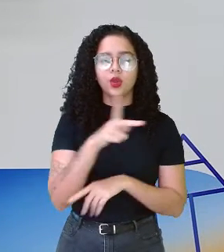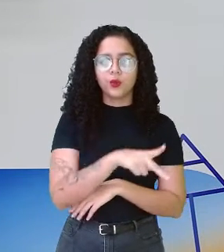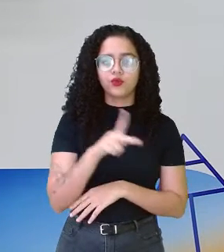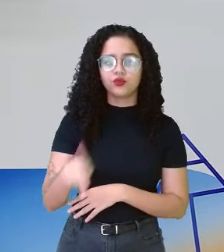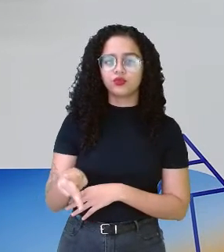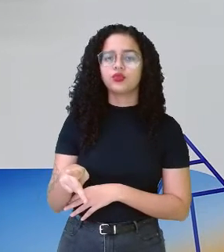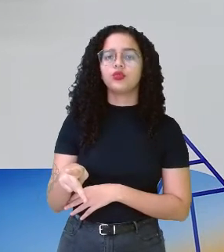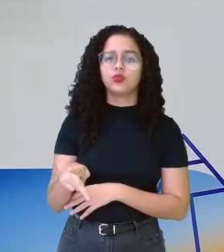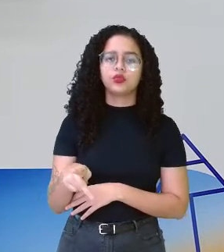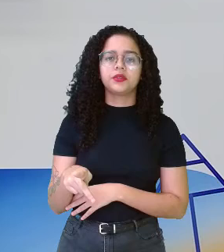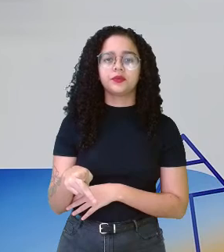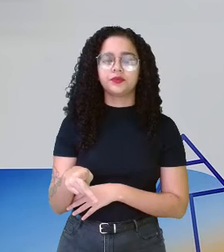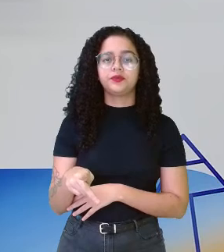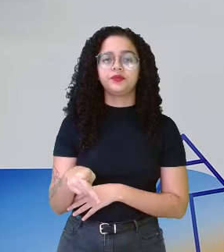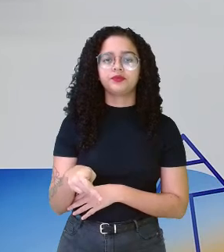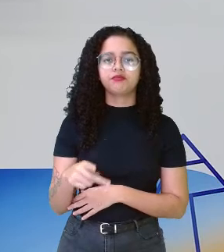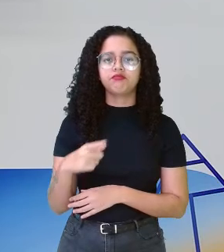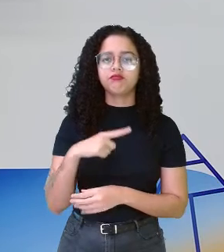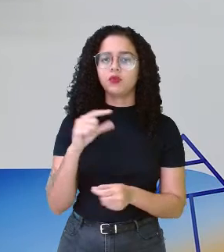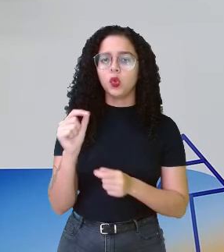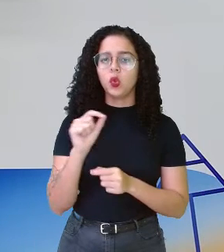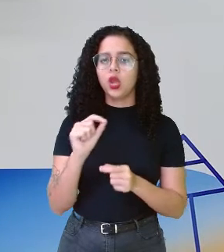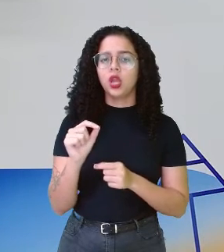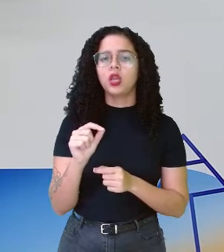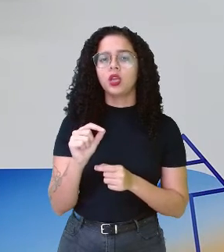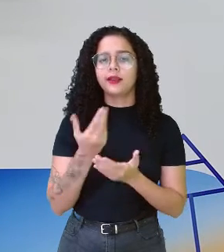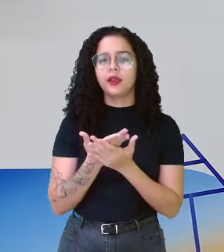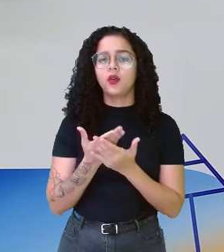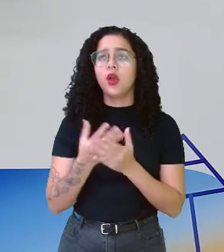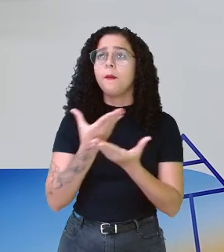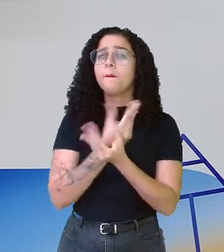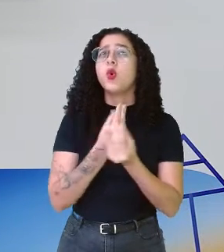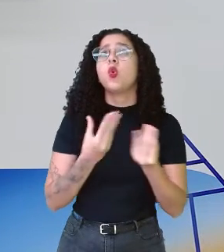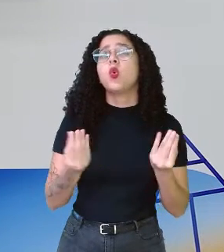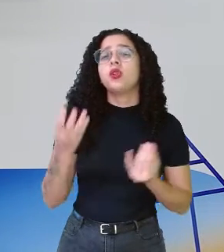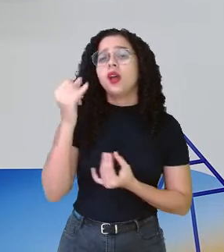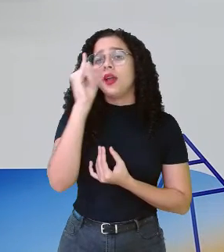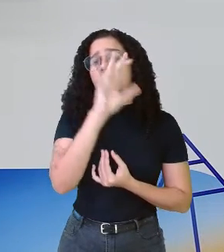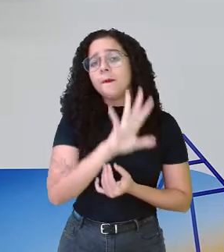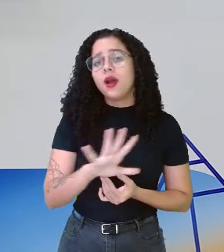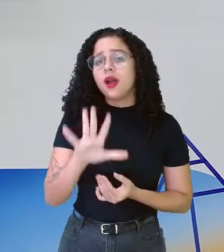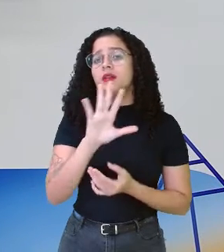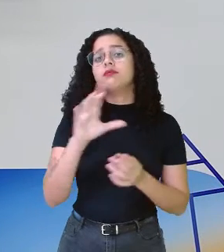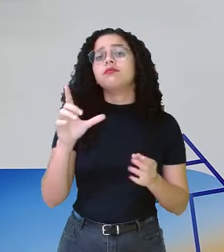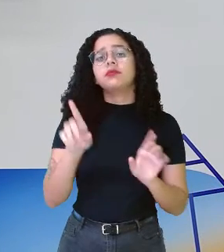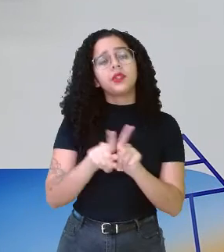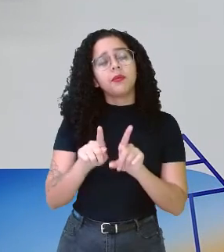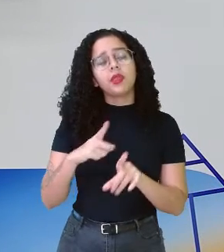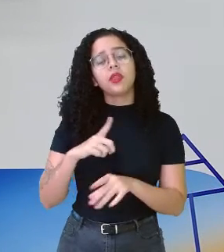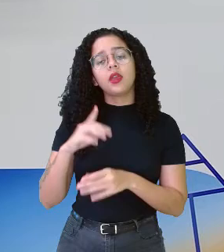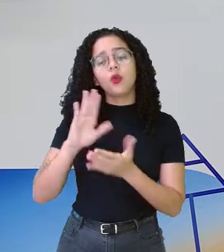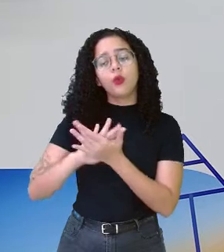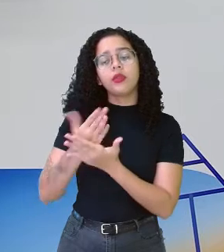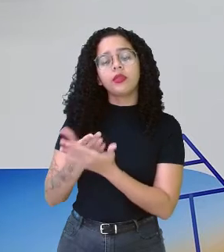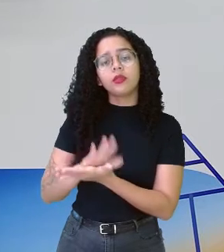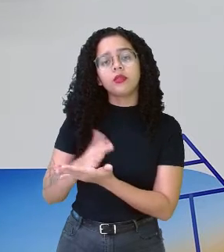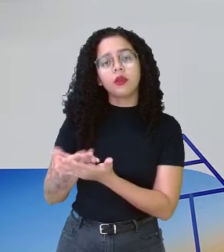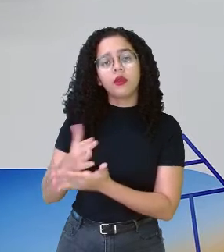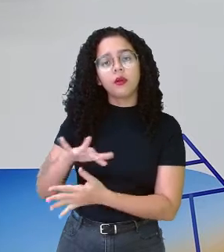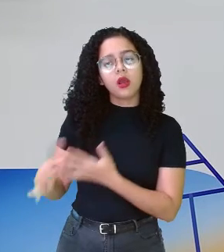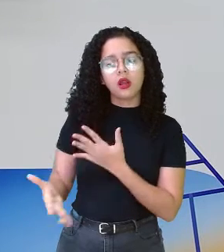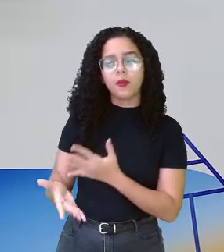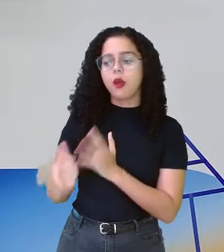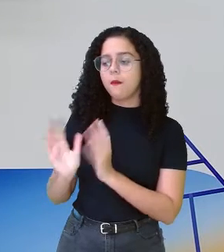eles colocam nas suas aulas muitas imagens. Além também de ter o intérprete. Vai estar ali